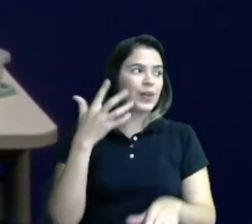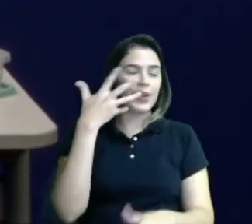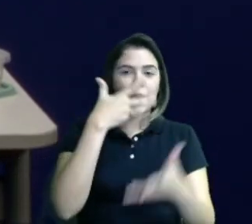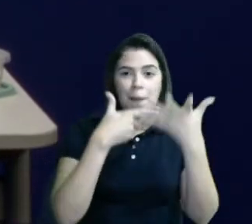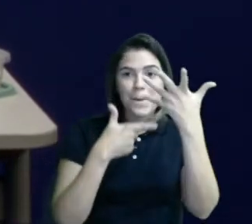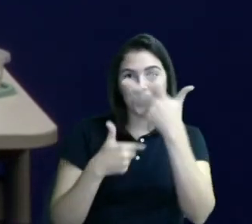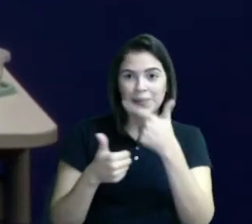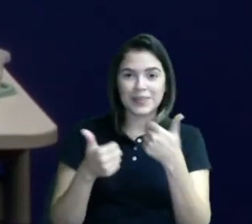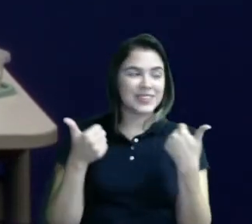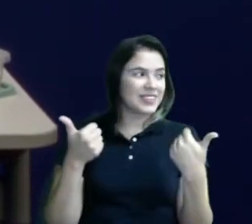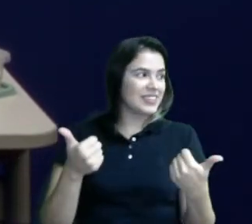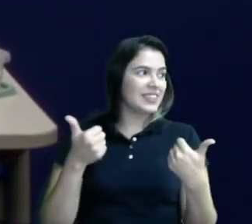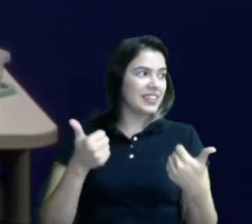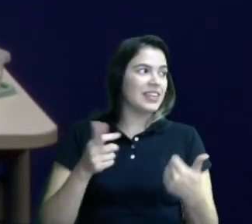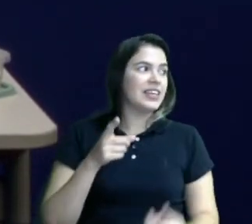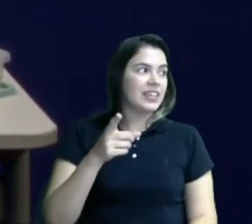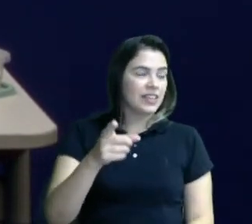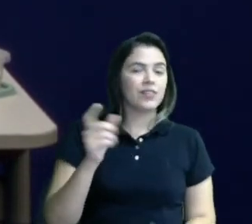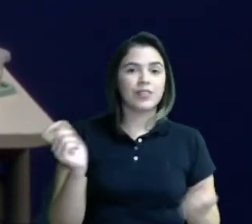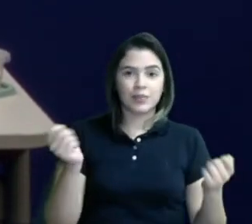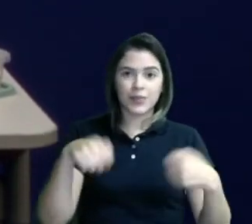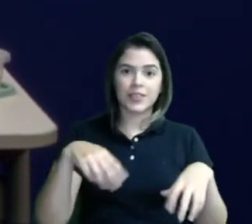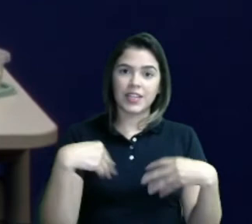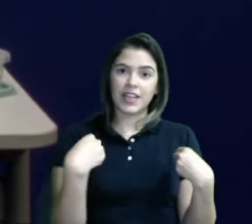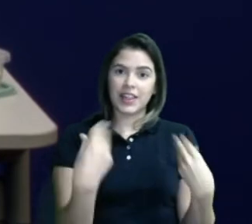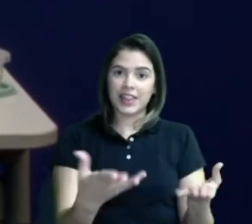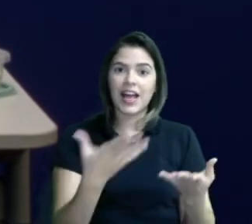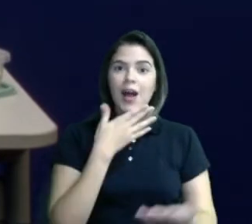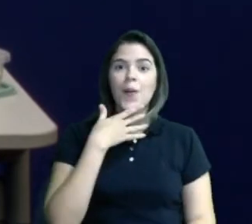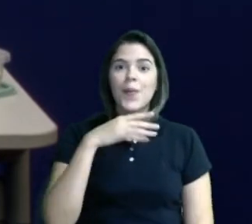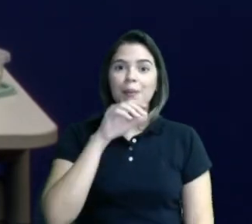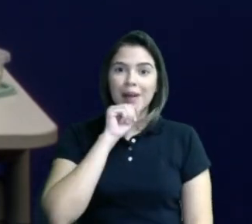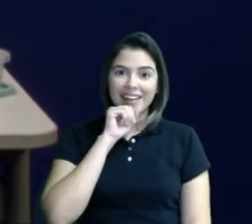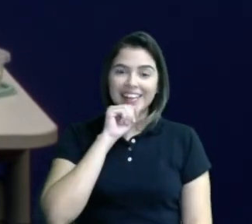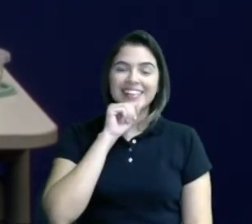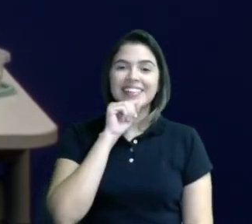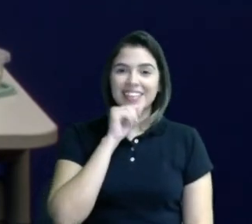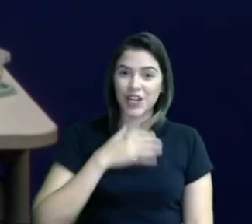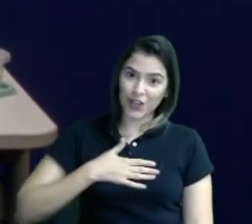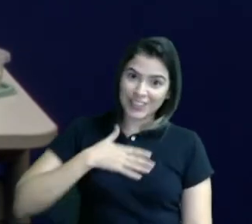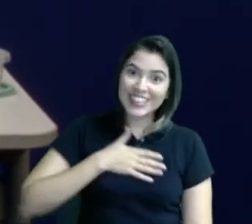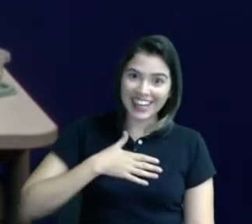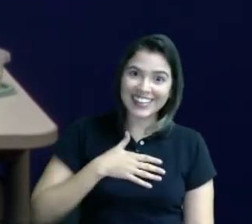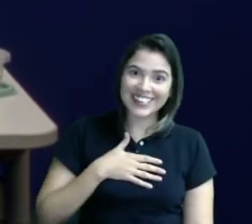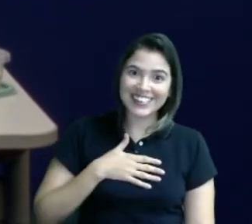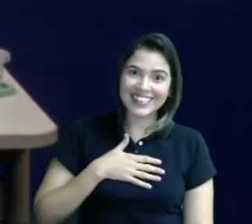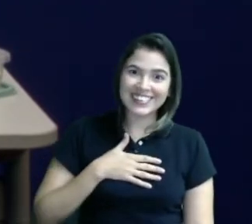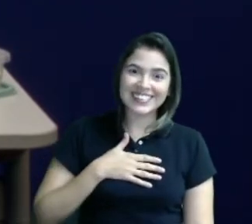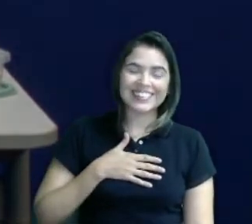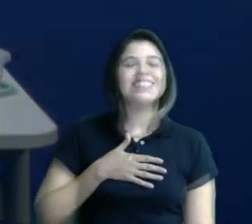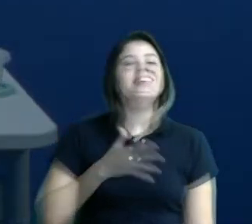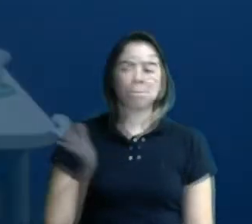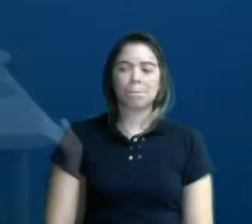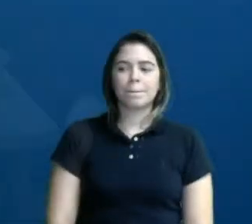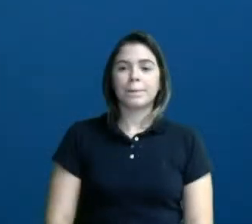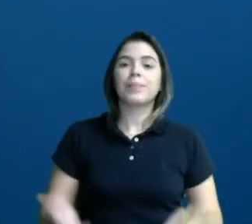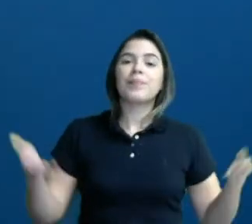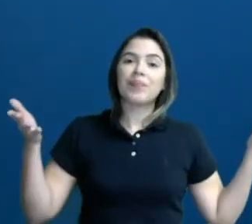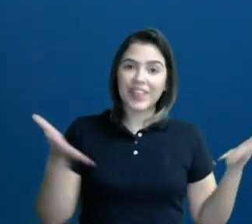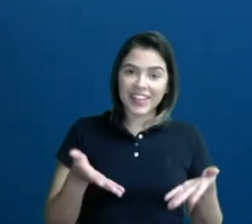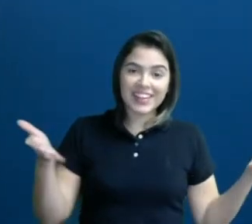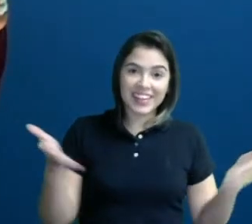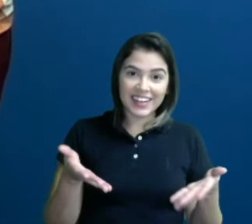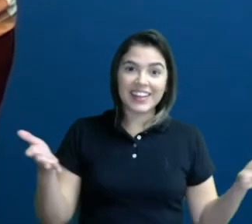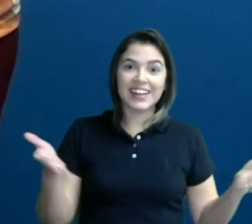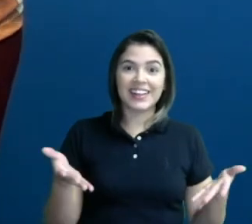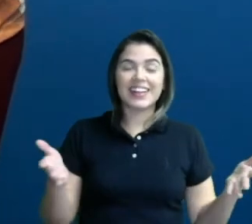bonitinha. Que vocês vão presentear o seu papai. Gostaram? Então, vamos lá. E agora,